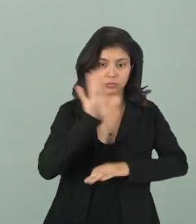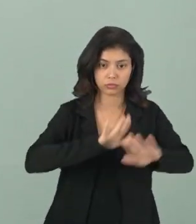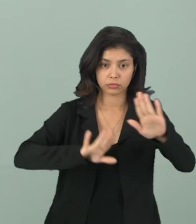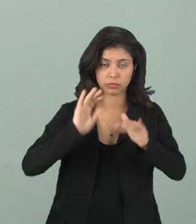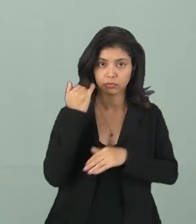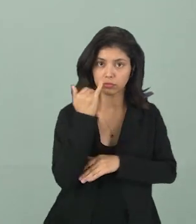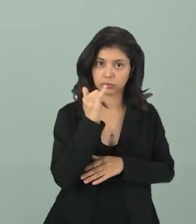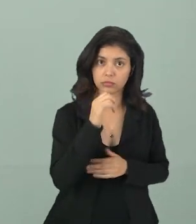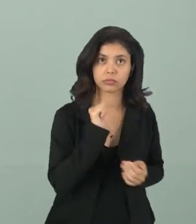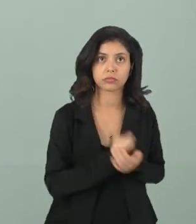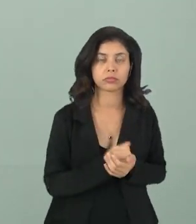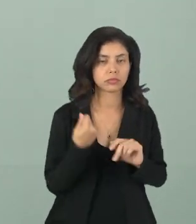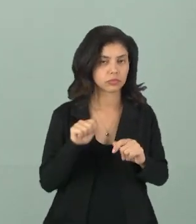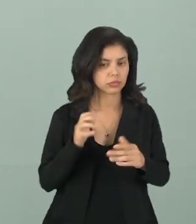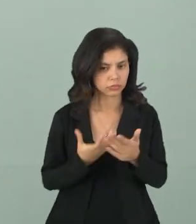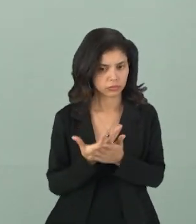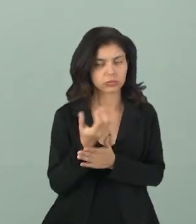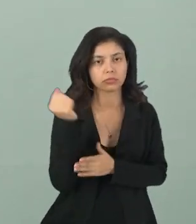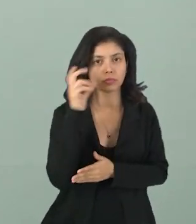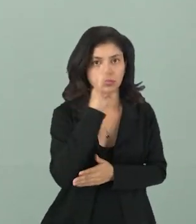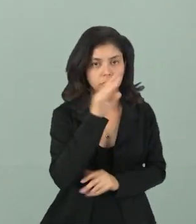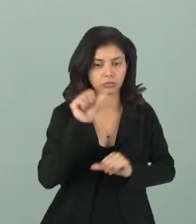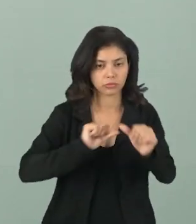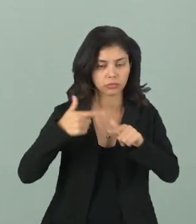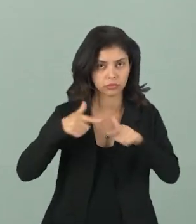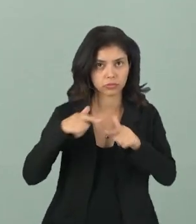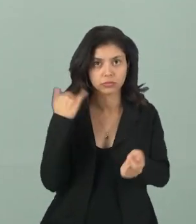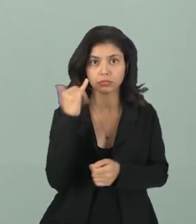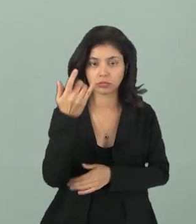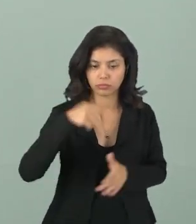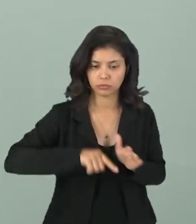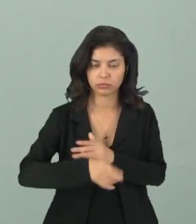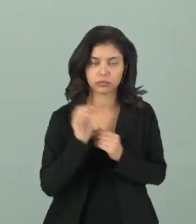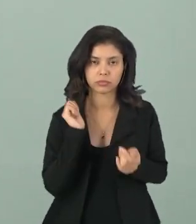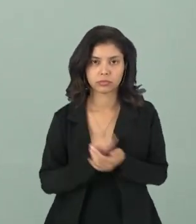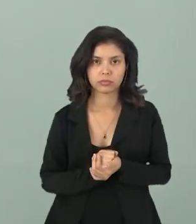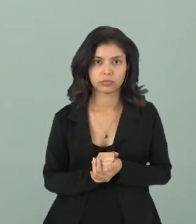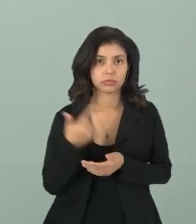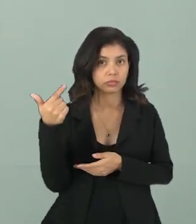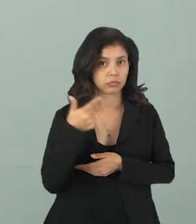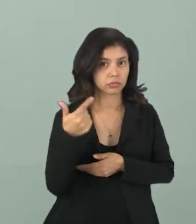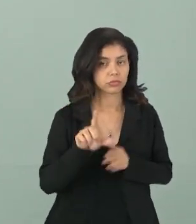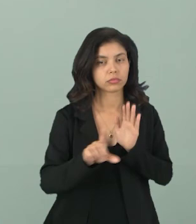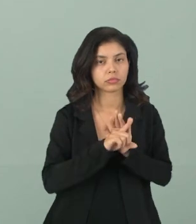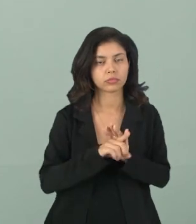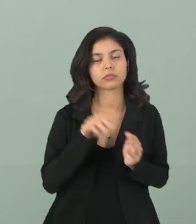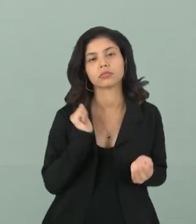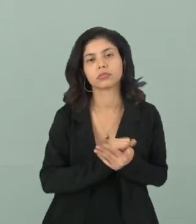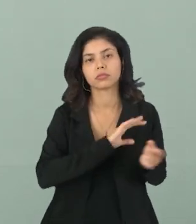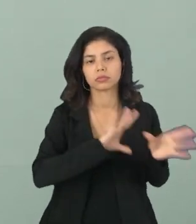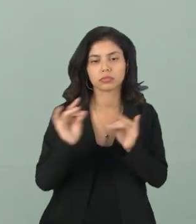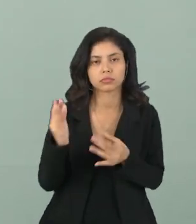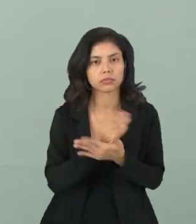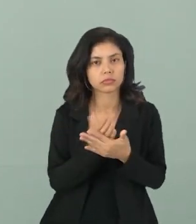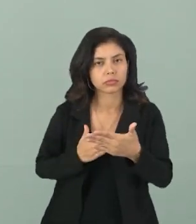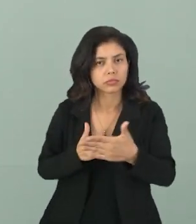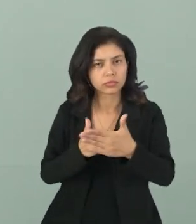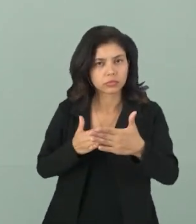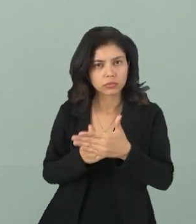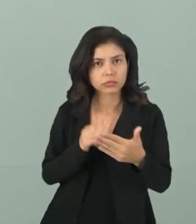conservação de energia, onde eu pego esse calor e transformo em trabalho e energia interna. A segunda lei da termodinâmica traz algumas